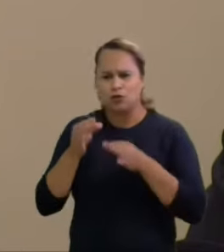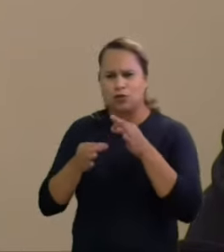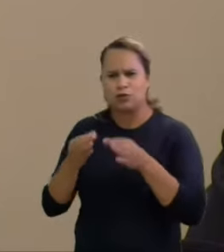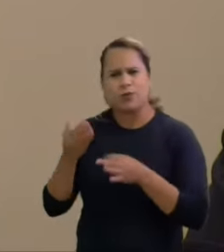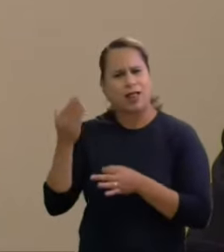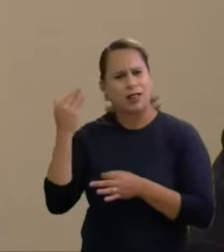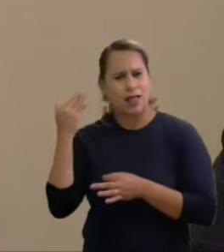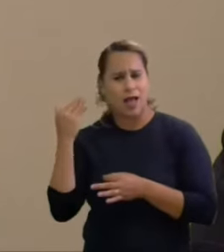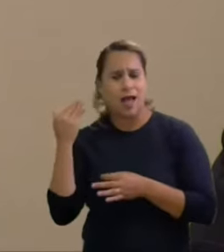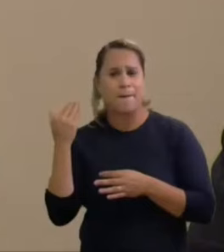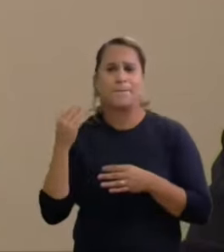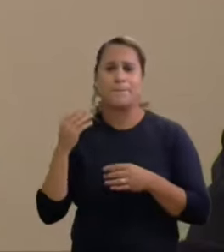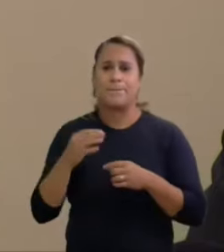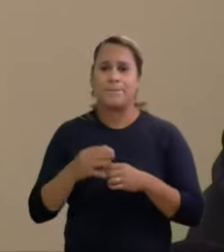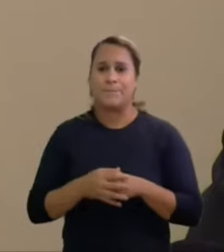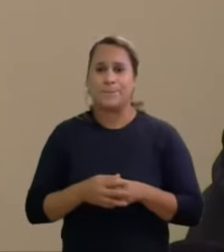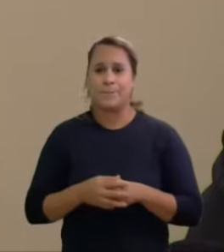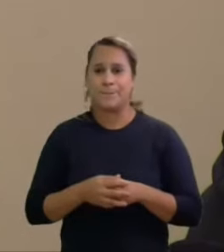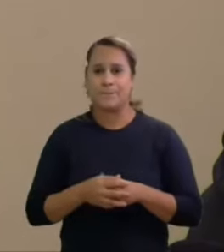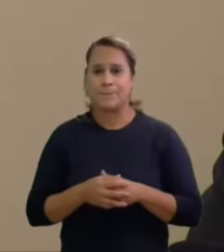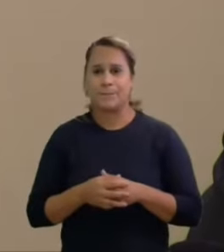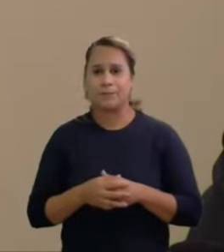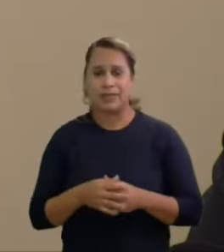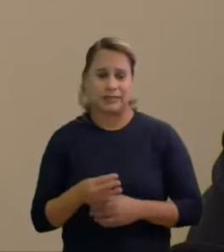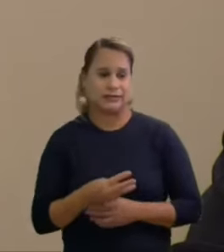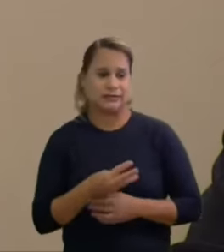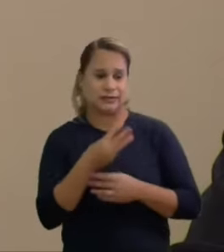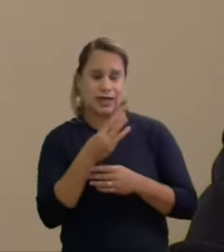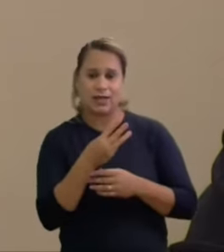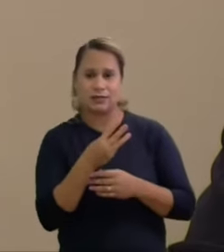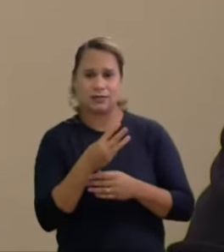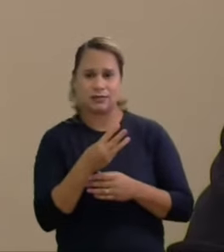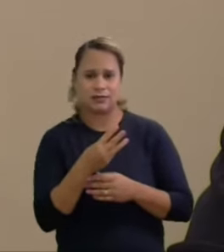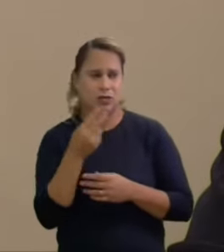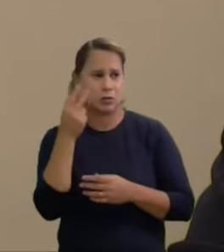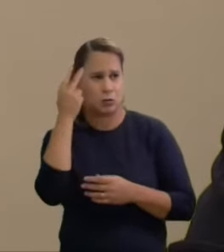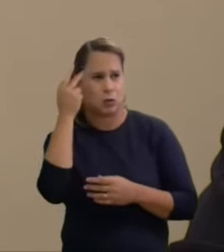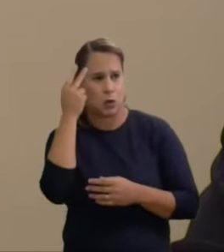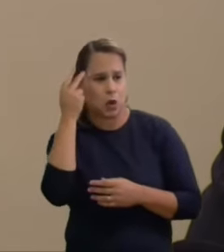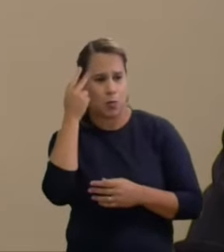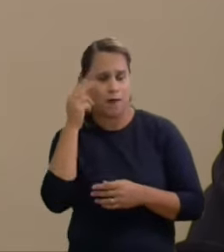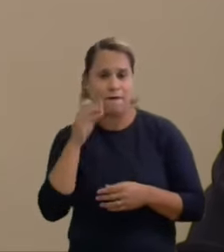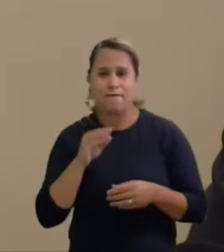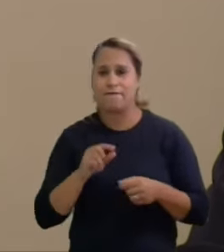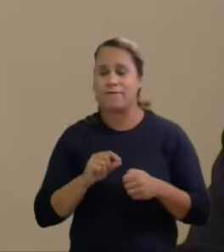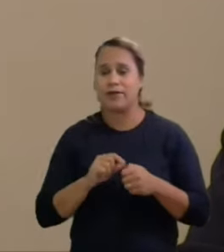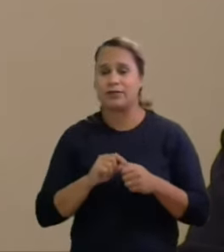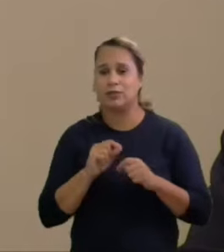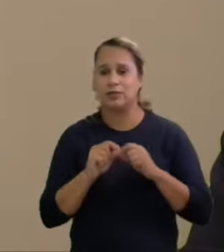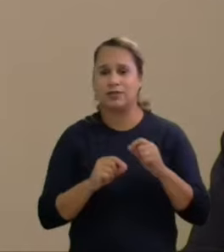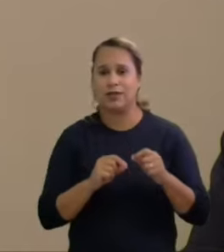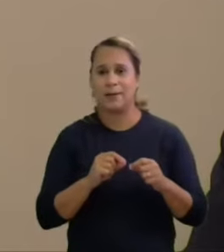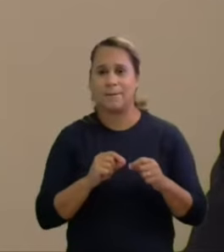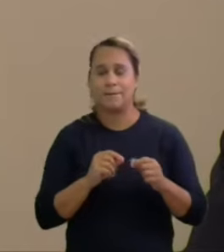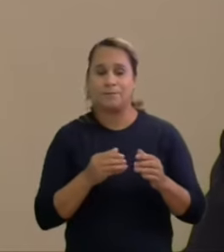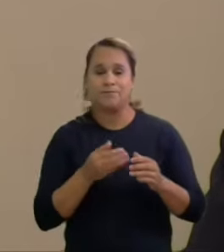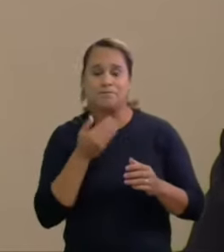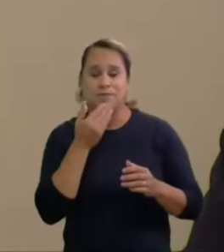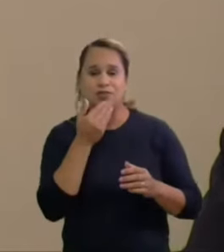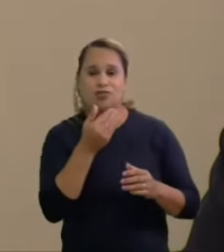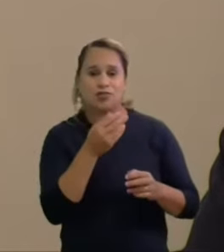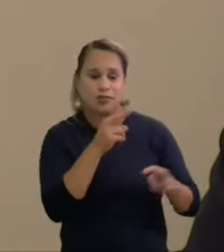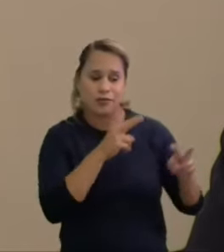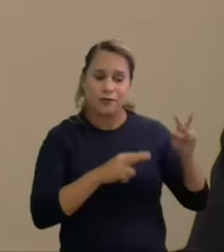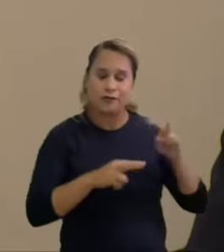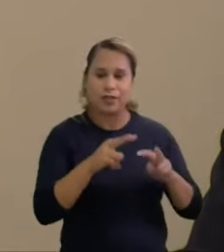três geralmente não se faz antecipação do pedido de vista do julgamento né não faz